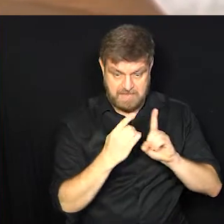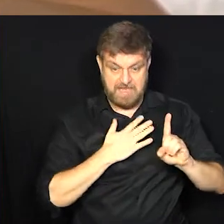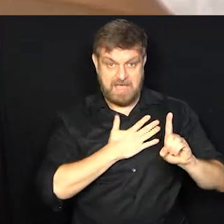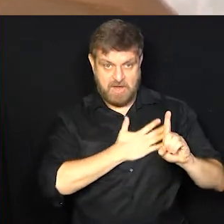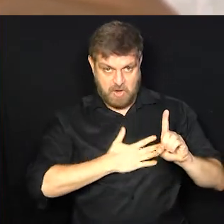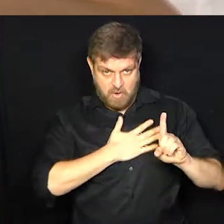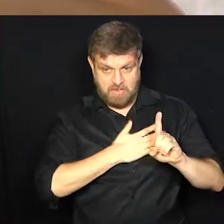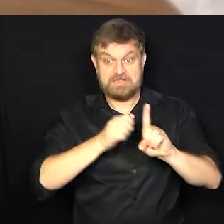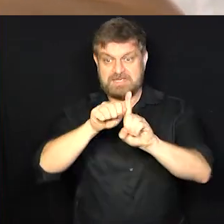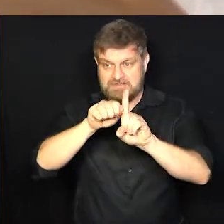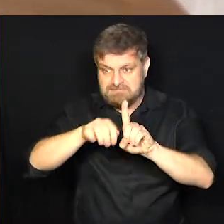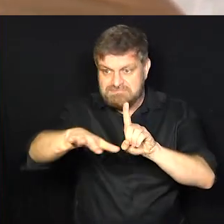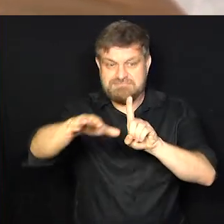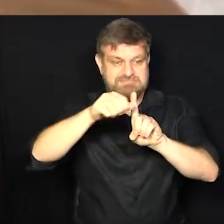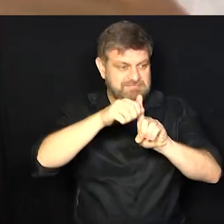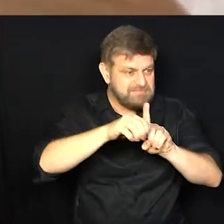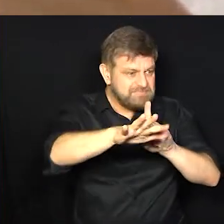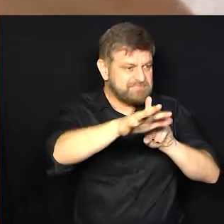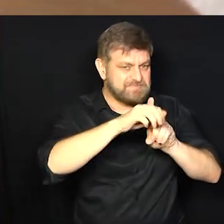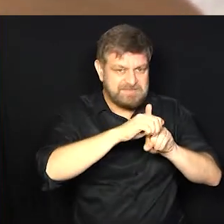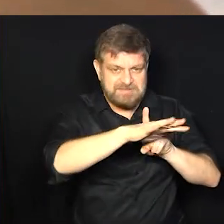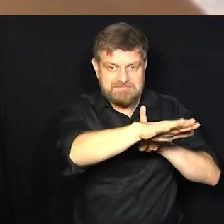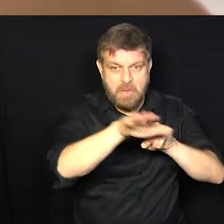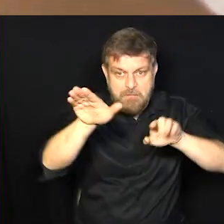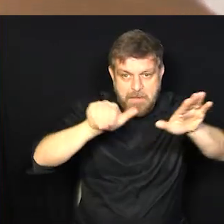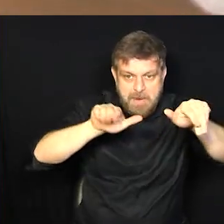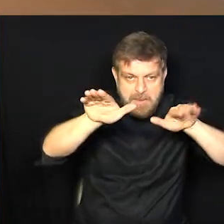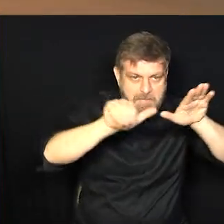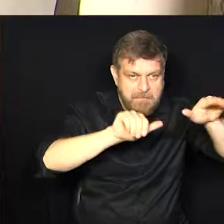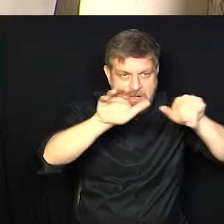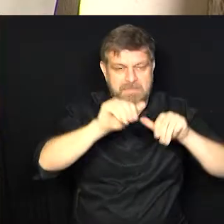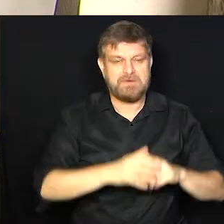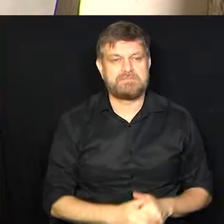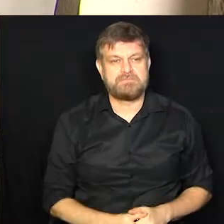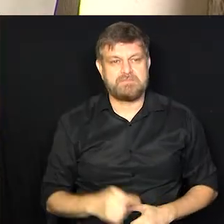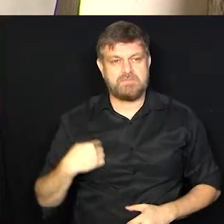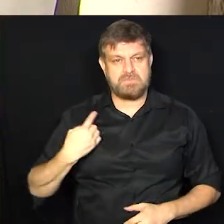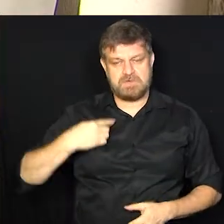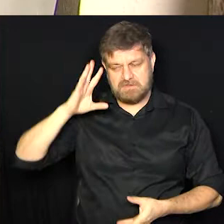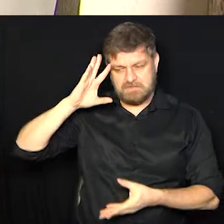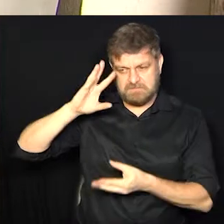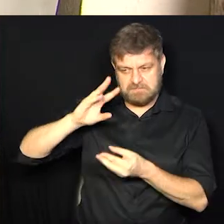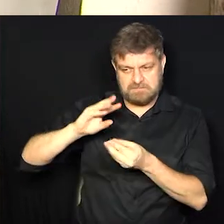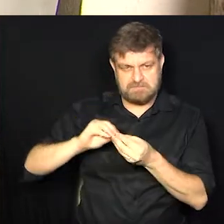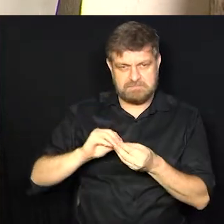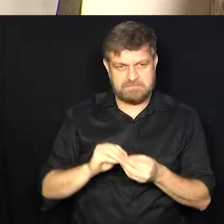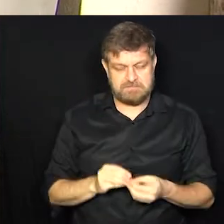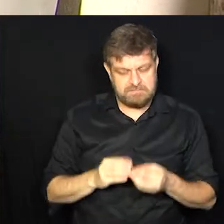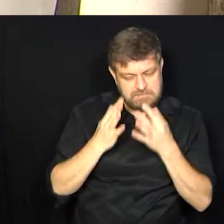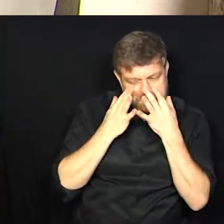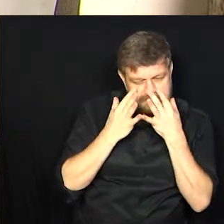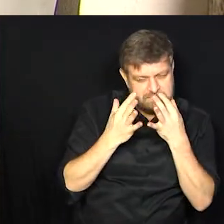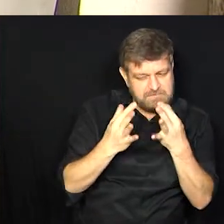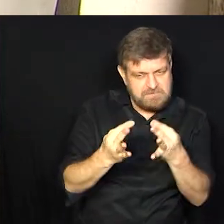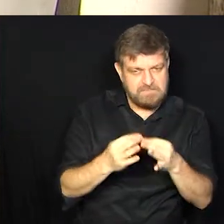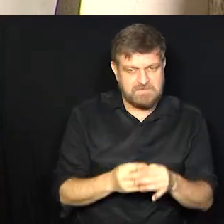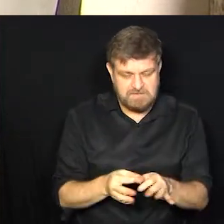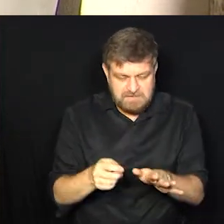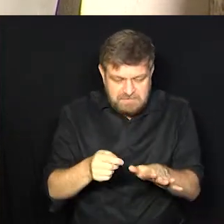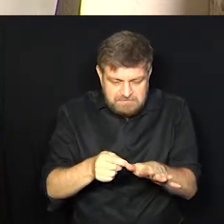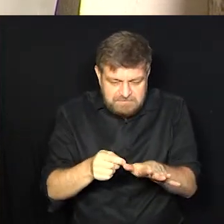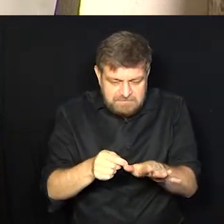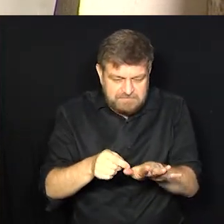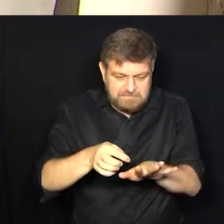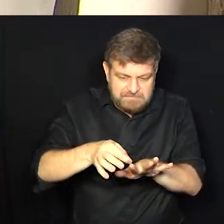dúvida. E pra gente finalizar a nossa entrevista, Tássia... É... Eu tô vendo aí que você tá mexendo, tirando as